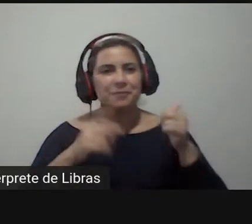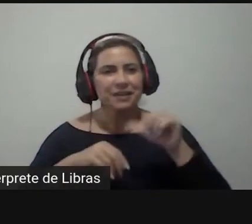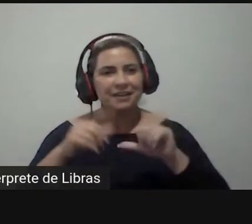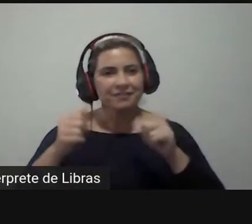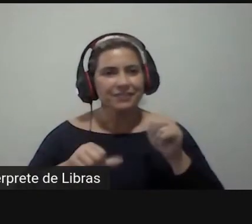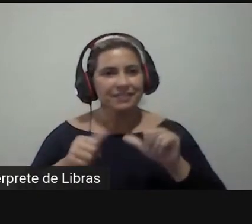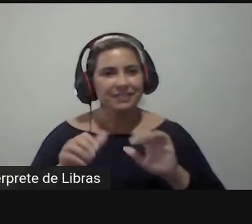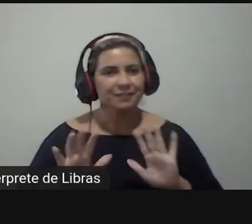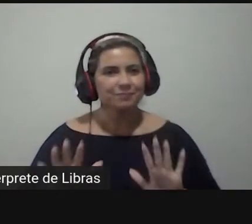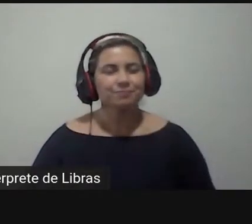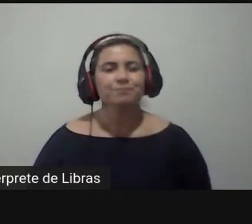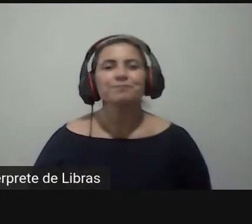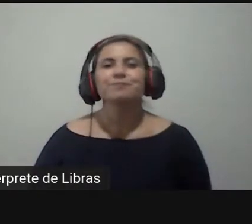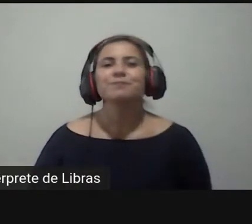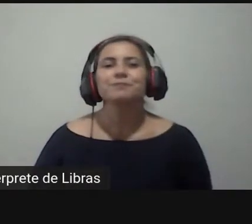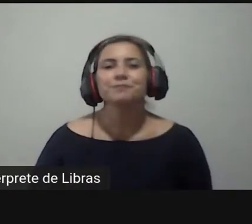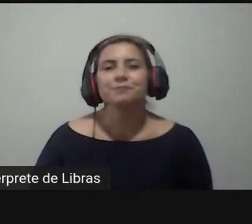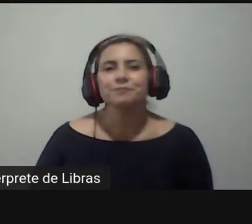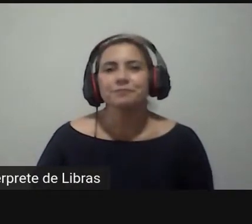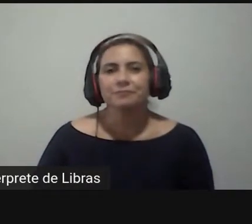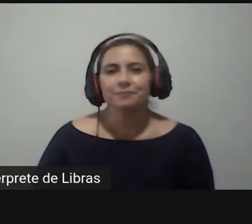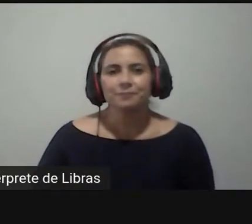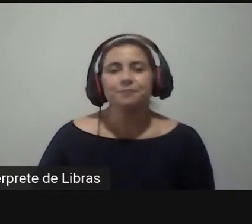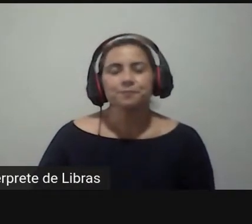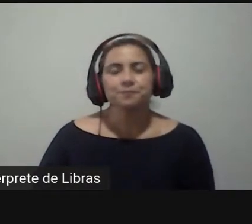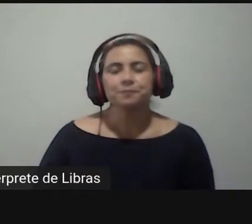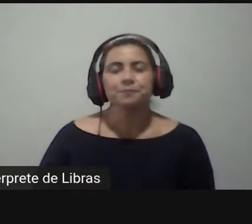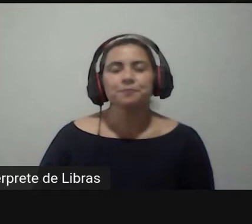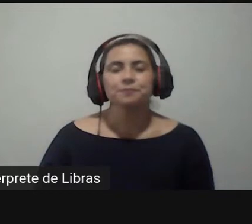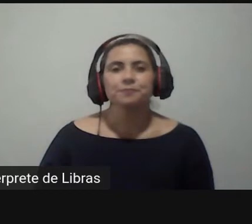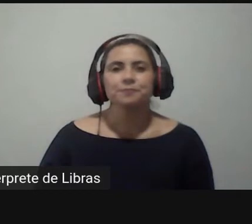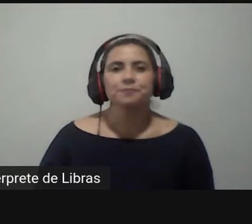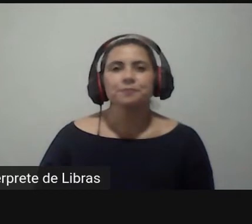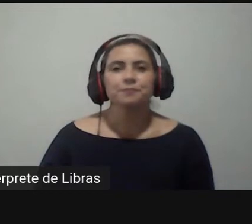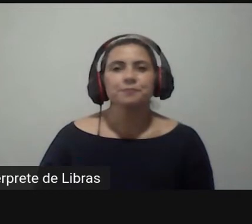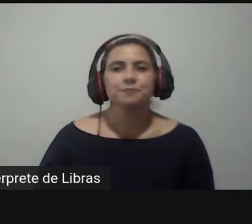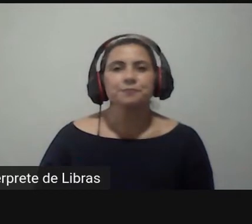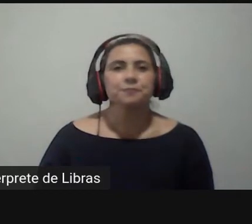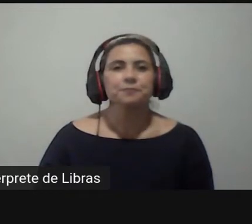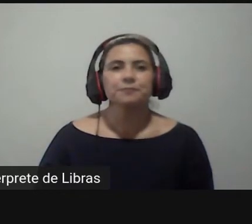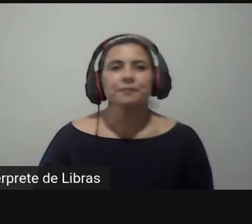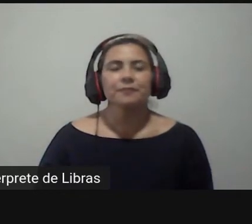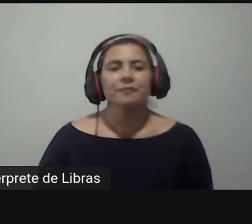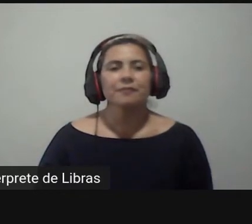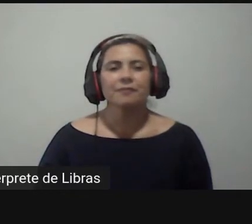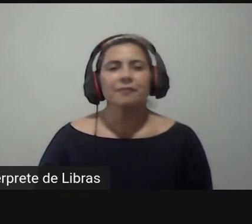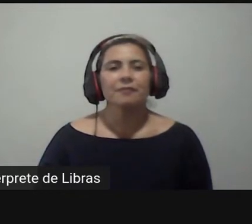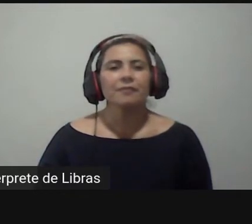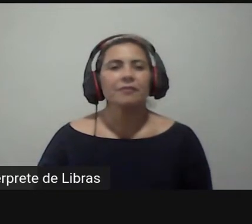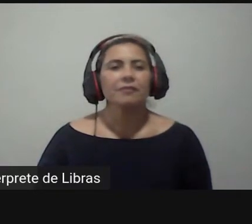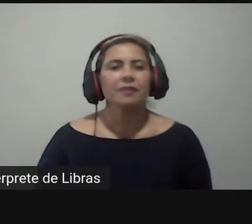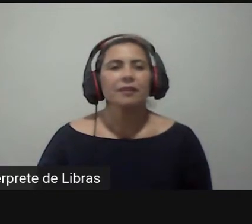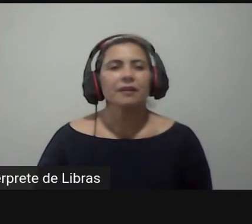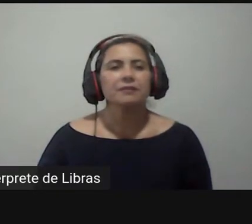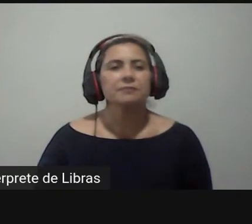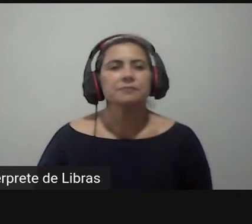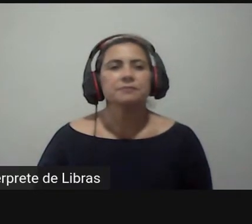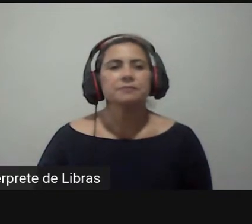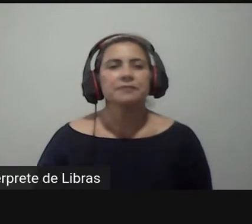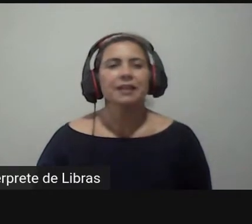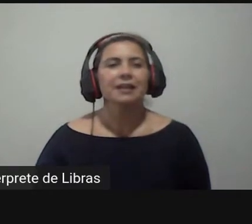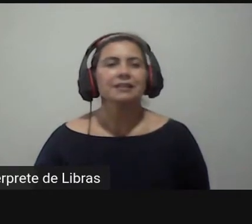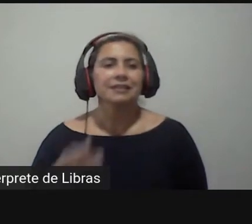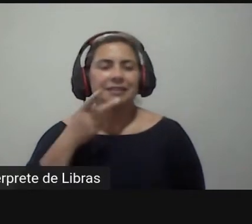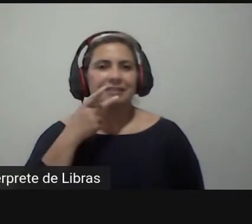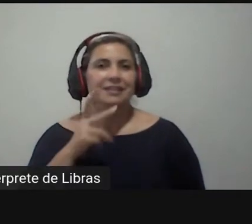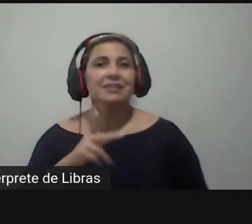me ouvem sim bom de fato essa talvez seja esse seja o ponto